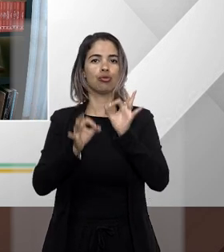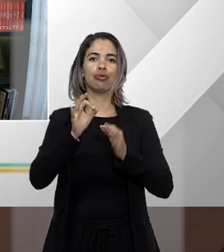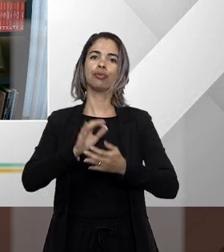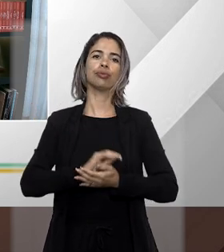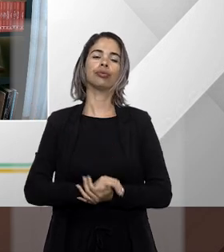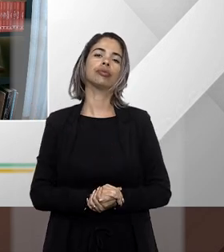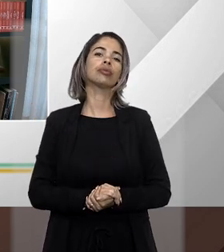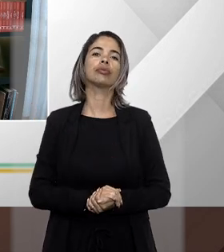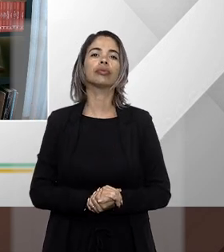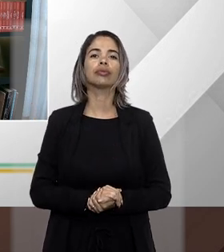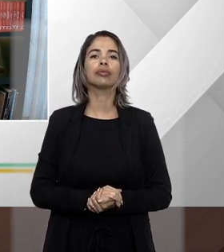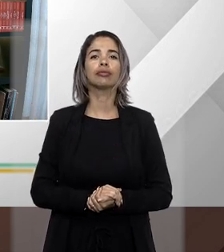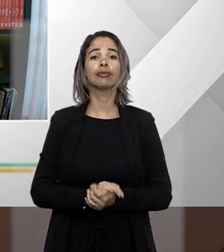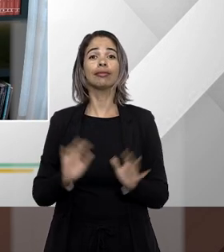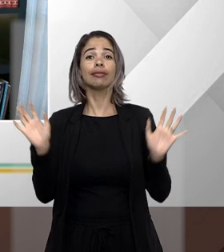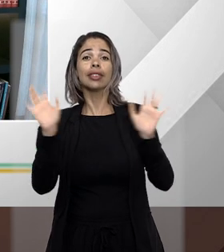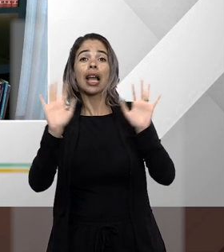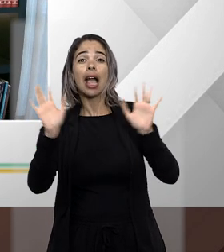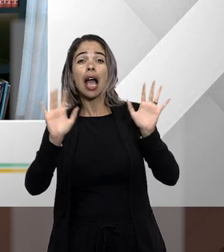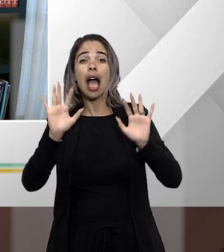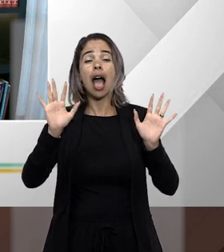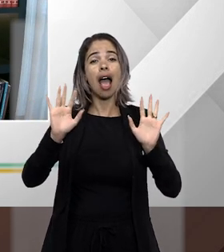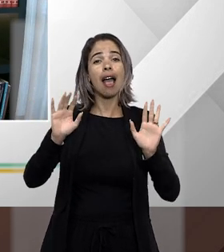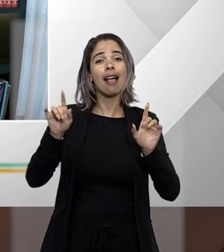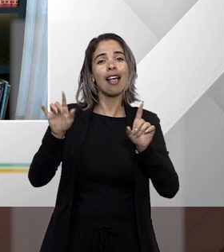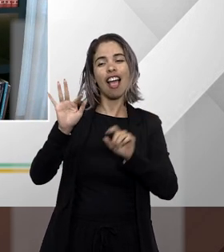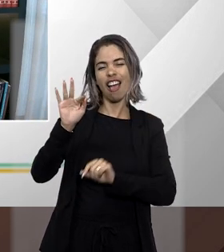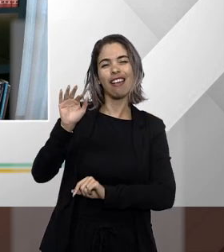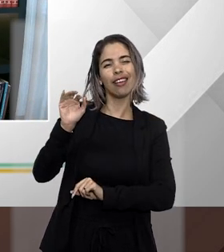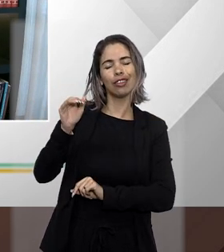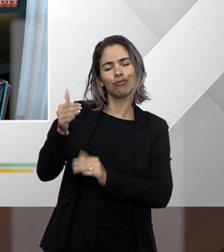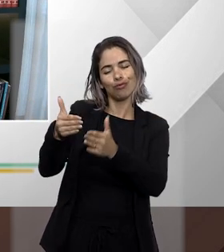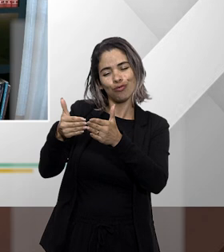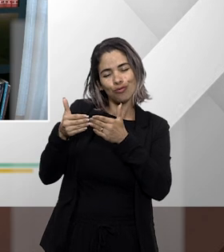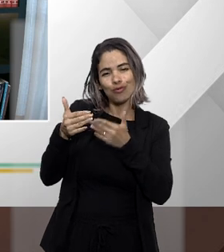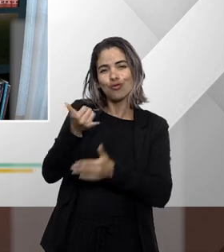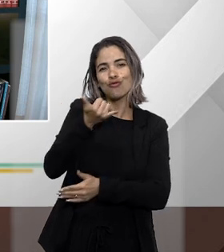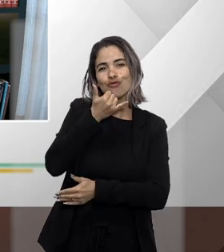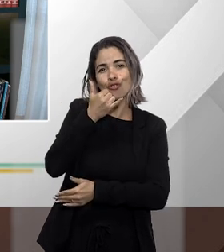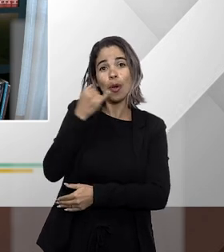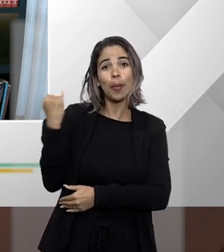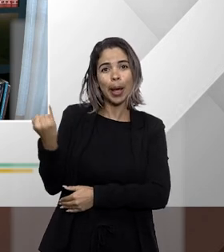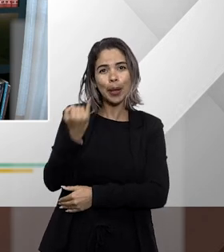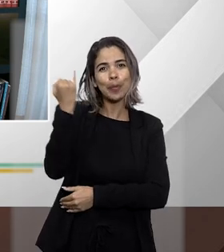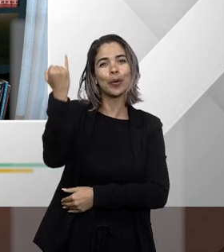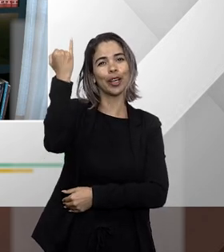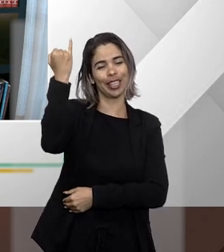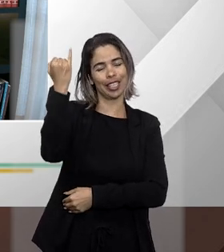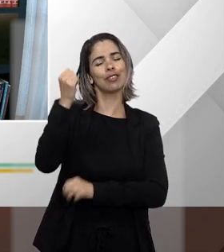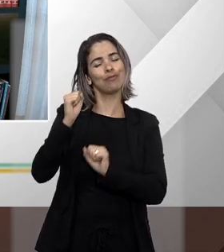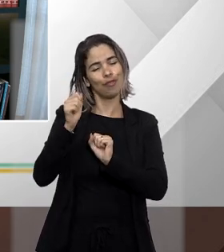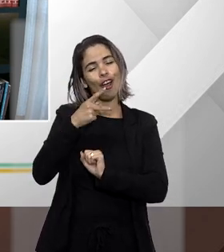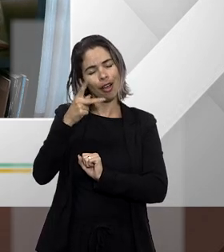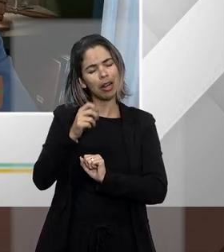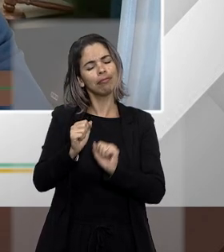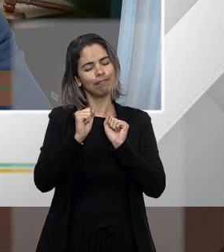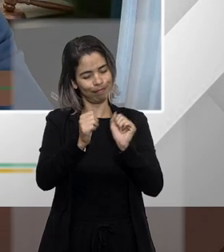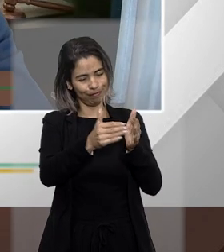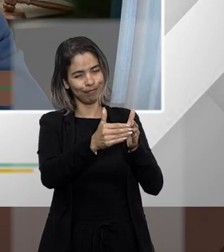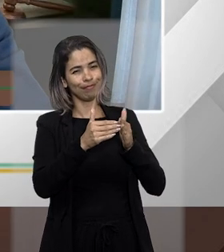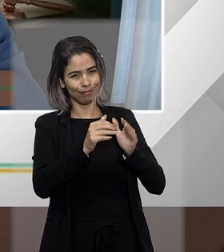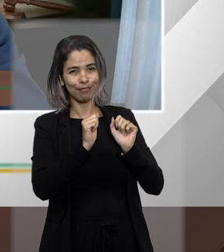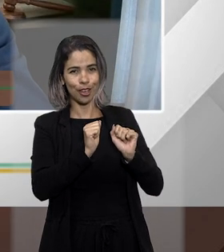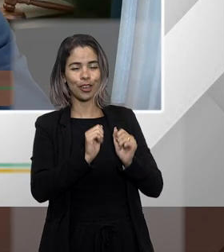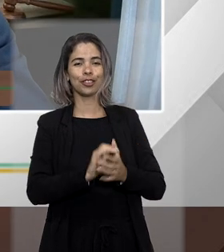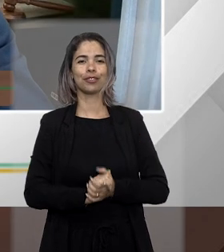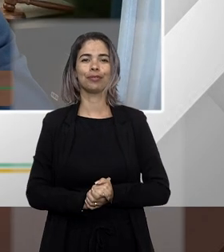isso é muito importante posso falar por favor isso é muito importante essa prioridade porque o que